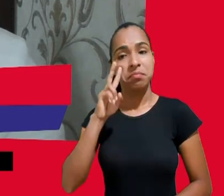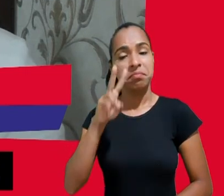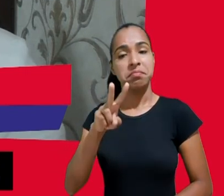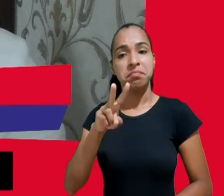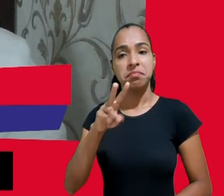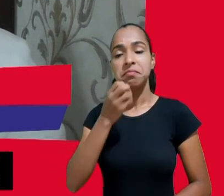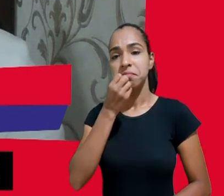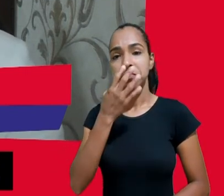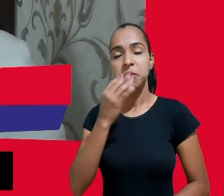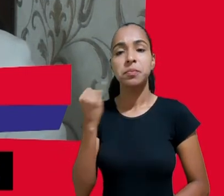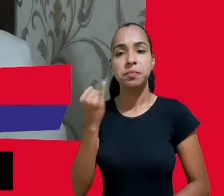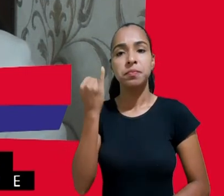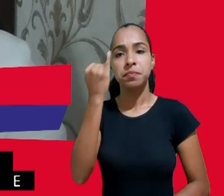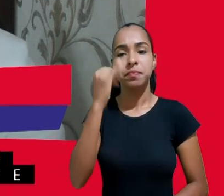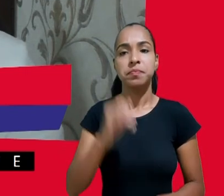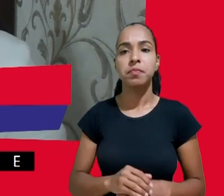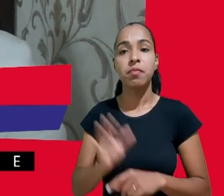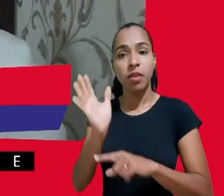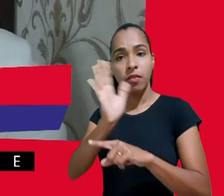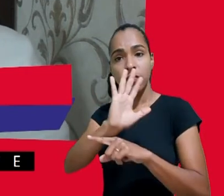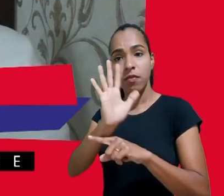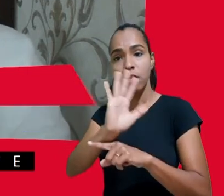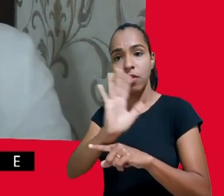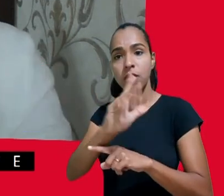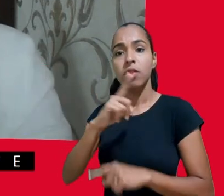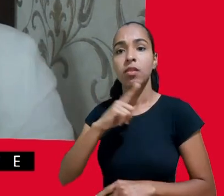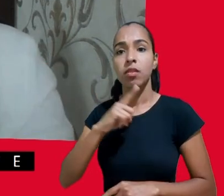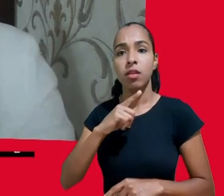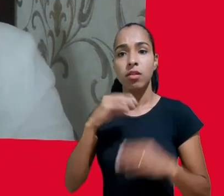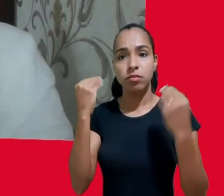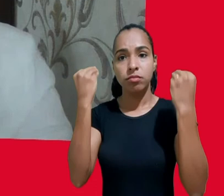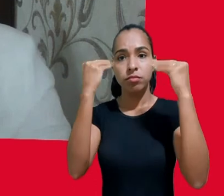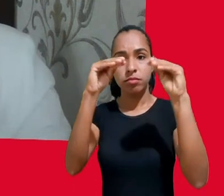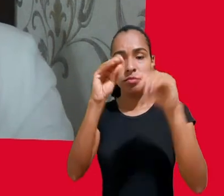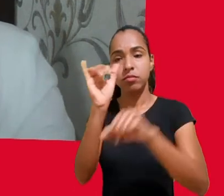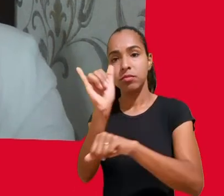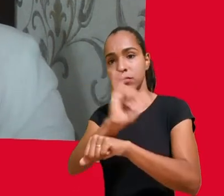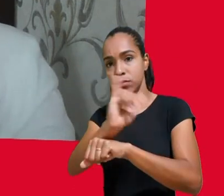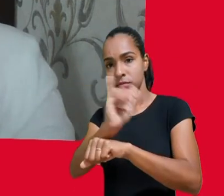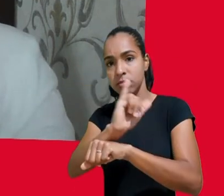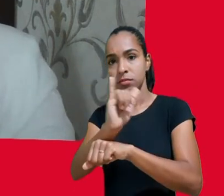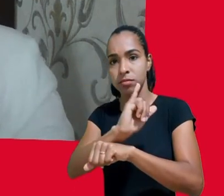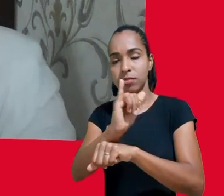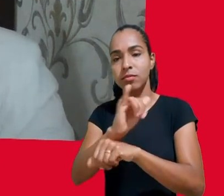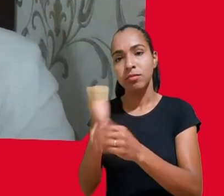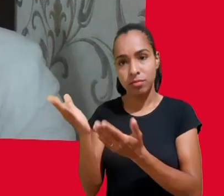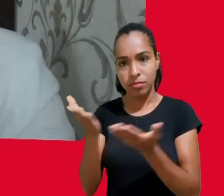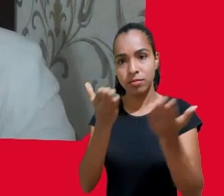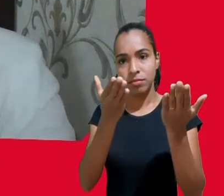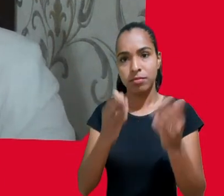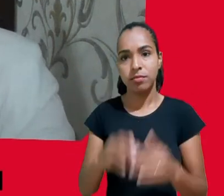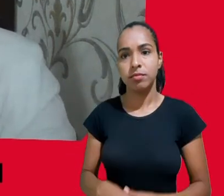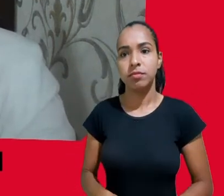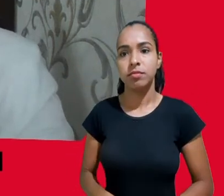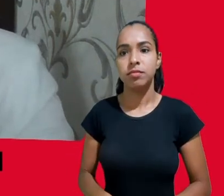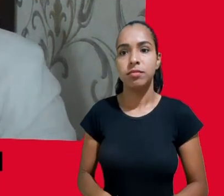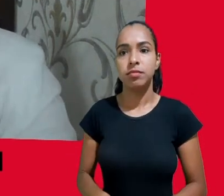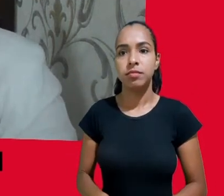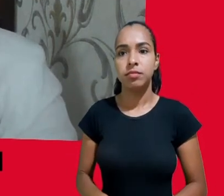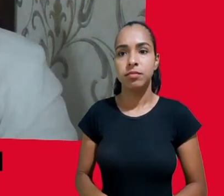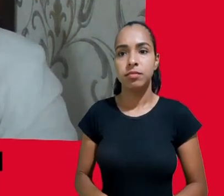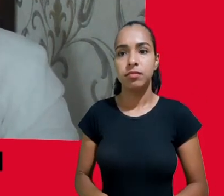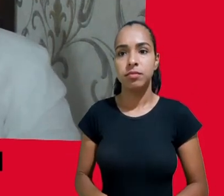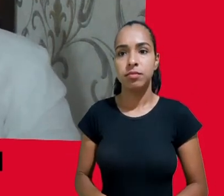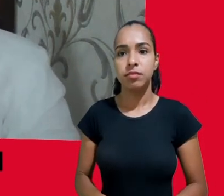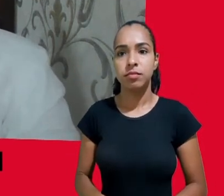no nosso canal no YouTube Não percam essa oportunidade E agora eu gostaria de convidar para se juntarem a mim os meus